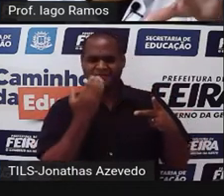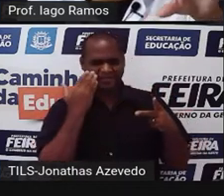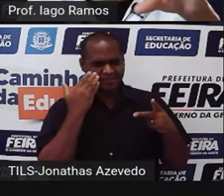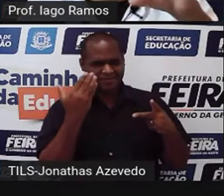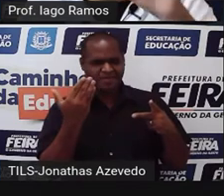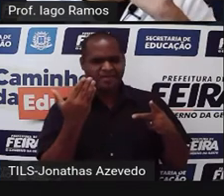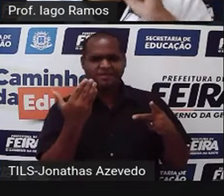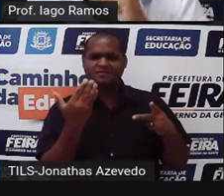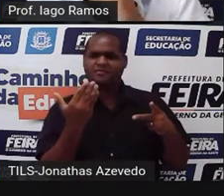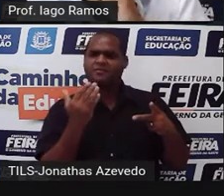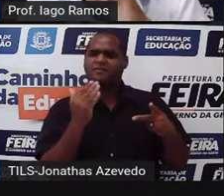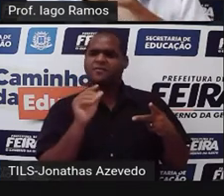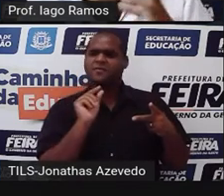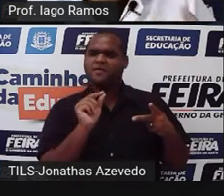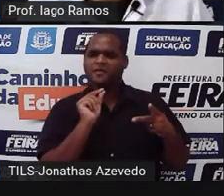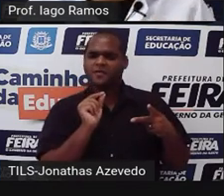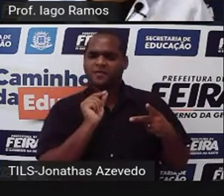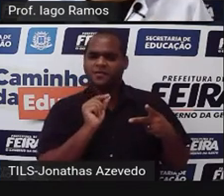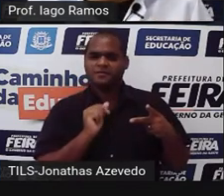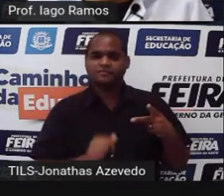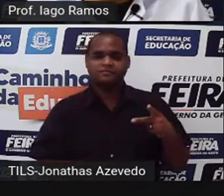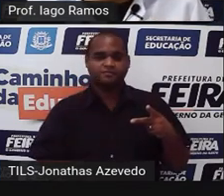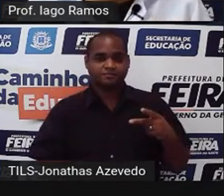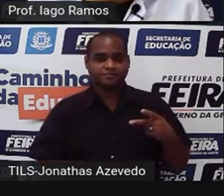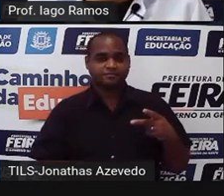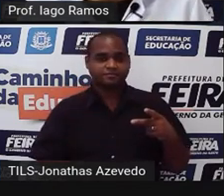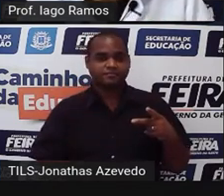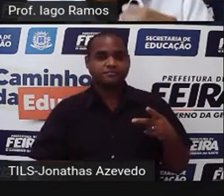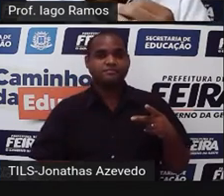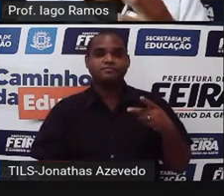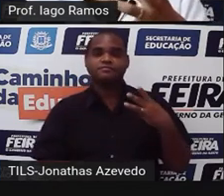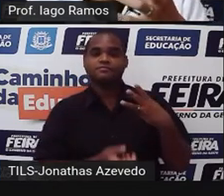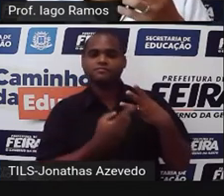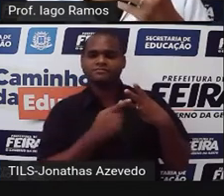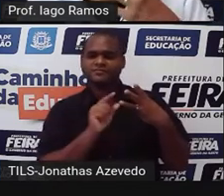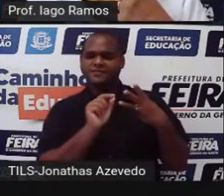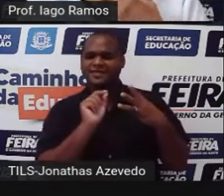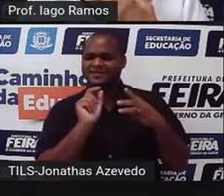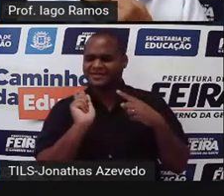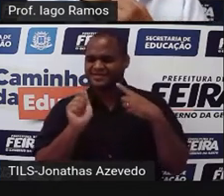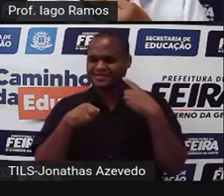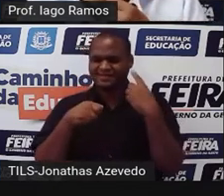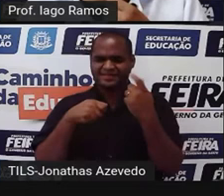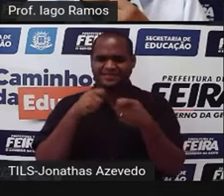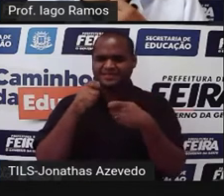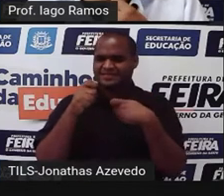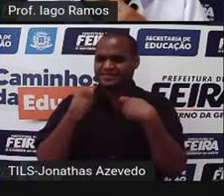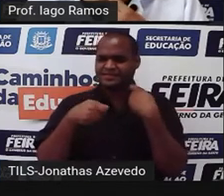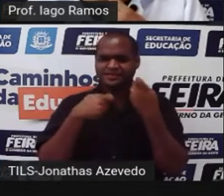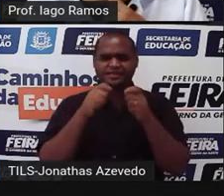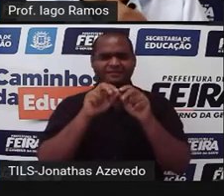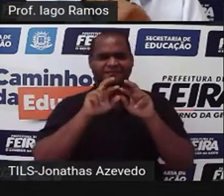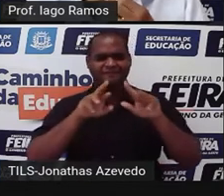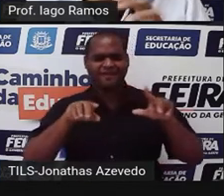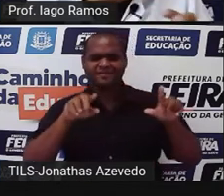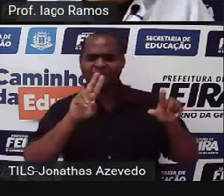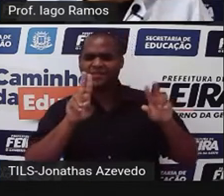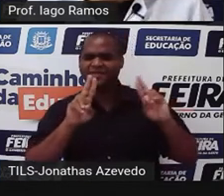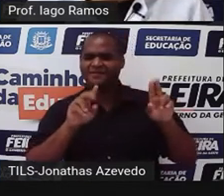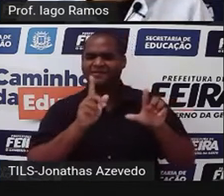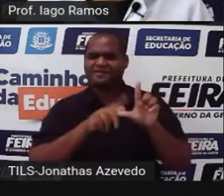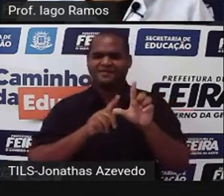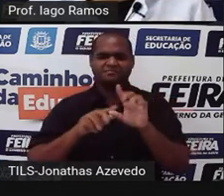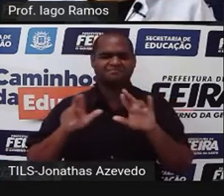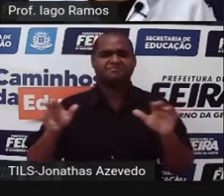números que aparecem ali, o que é que eles representam? E o que são aquelas siglas? Bom, a gente